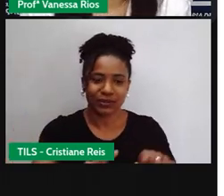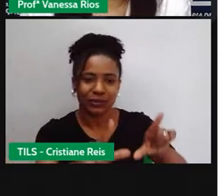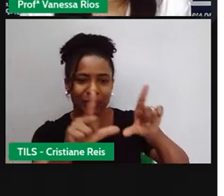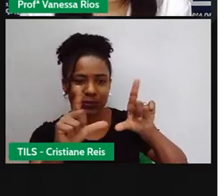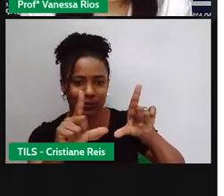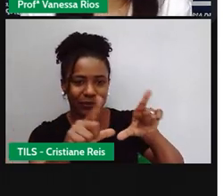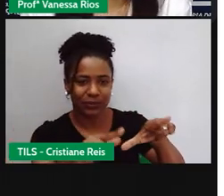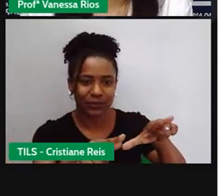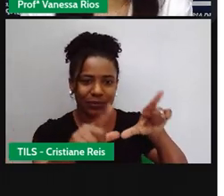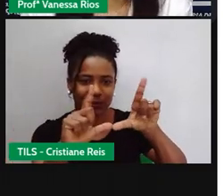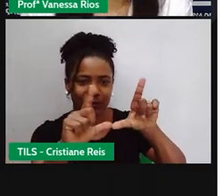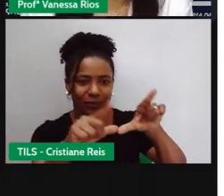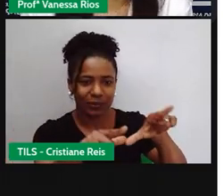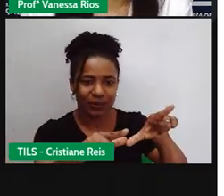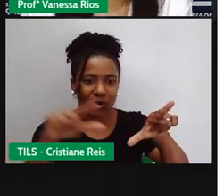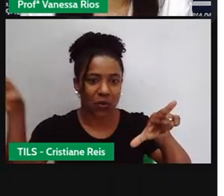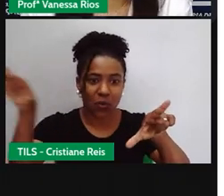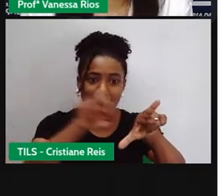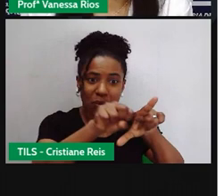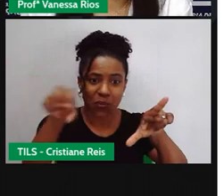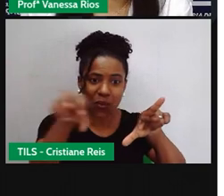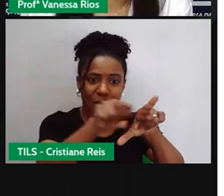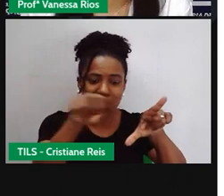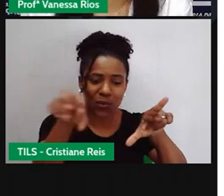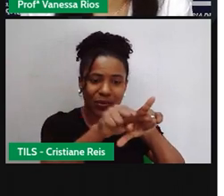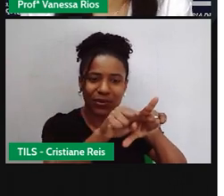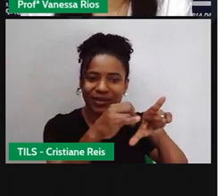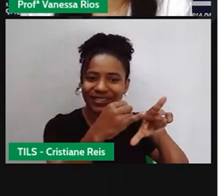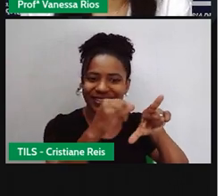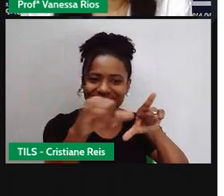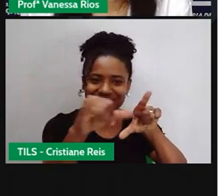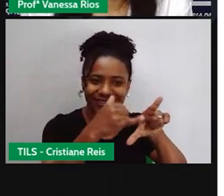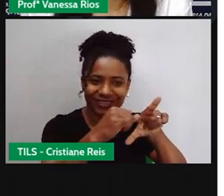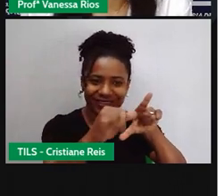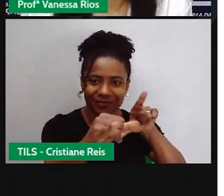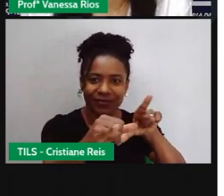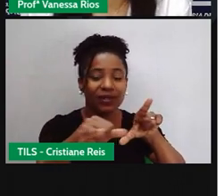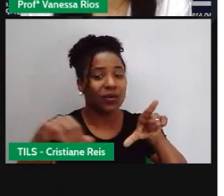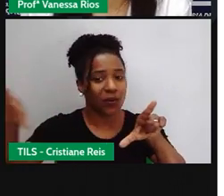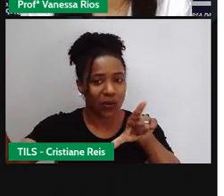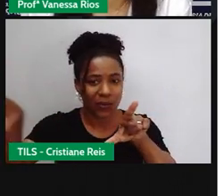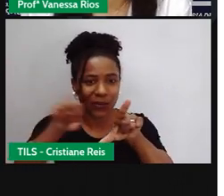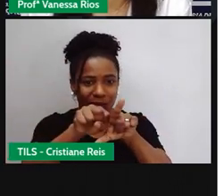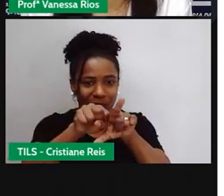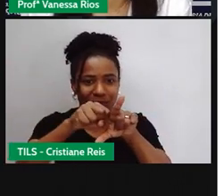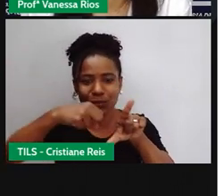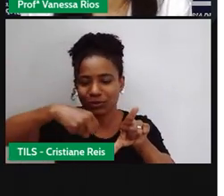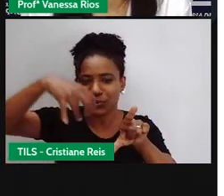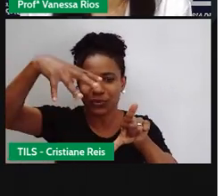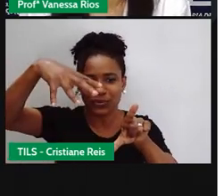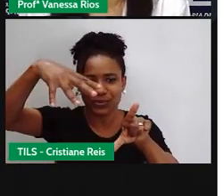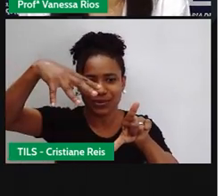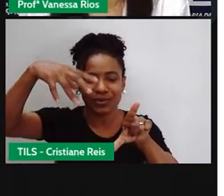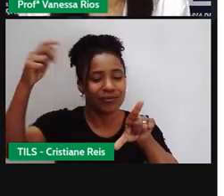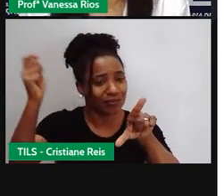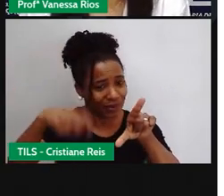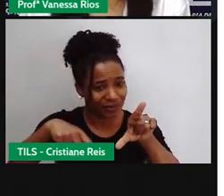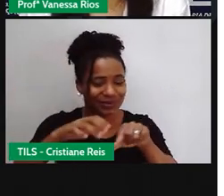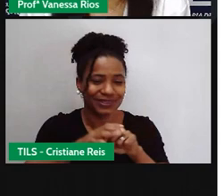térmica, gerando energia elétrica e energia térmica, respectivamente. Então, a energia